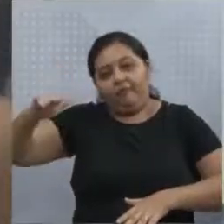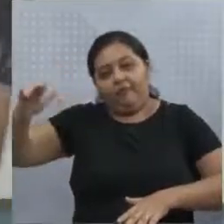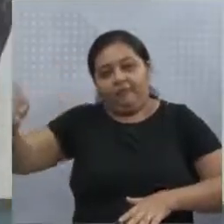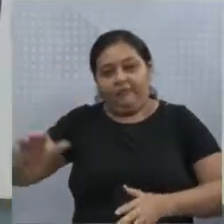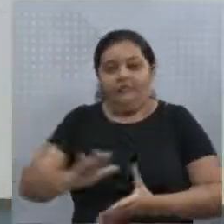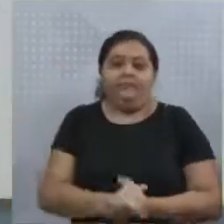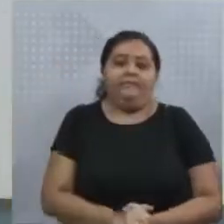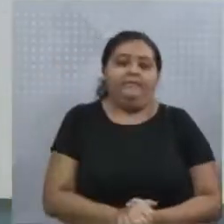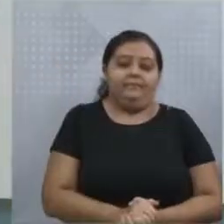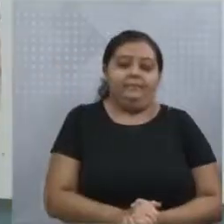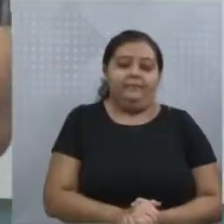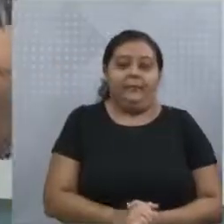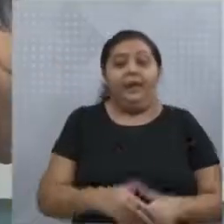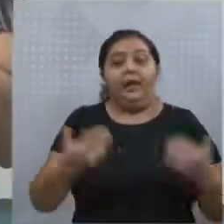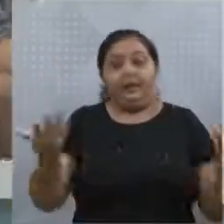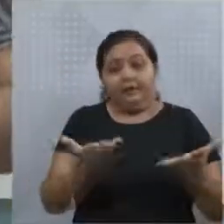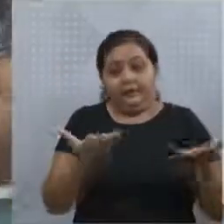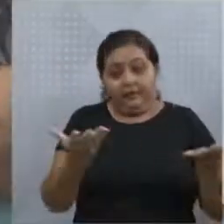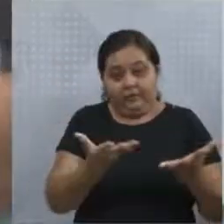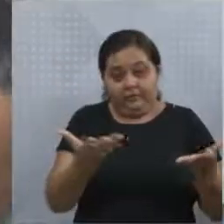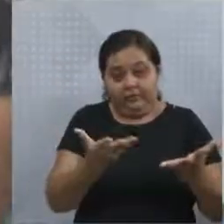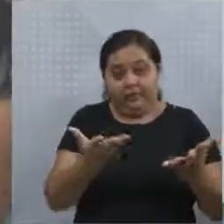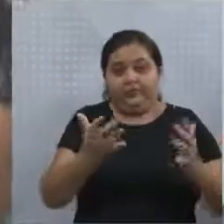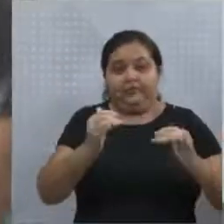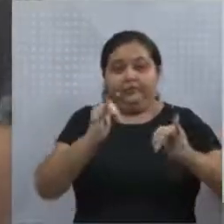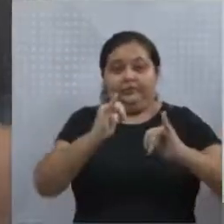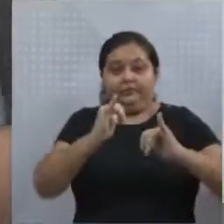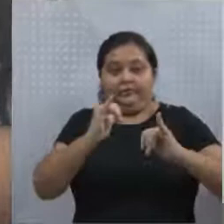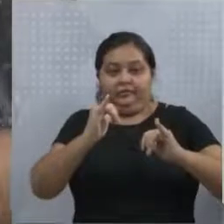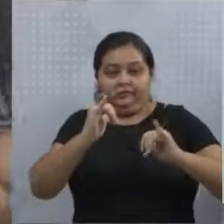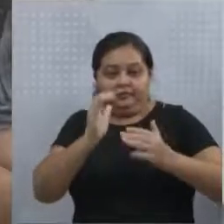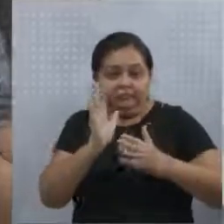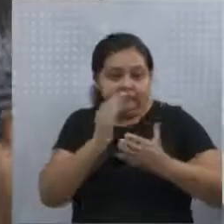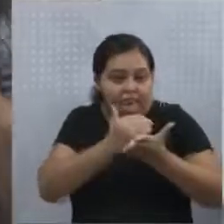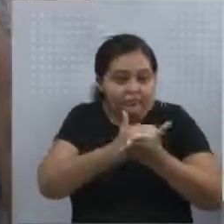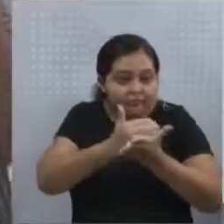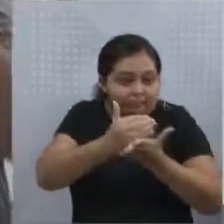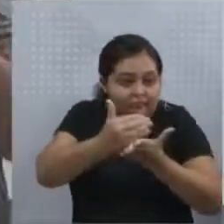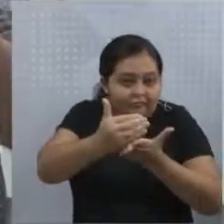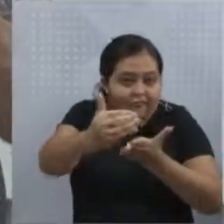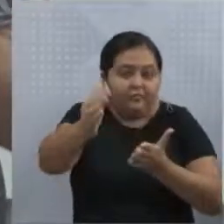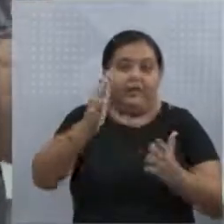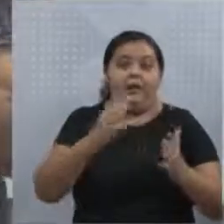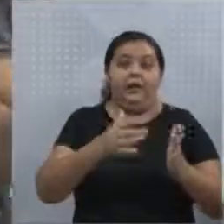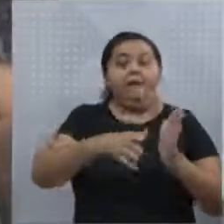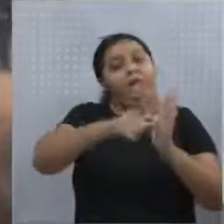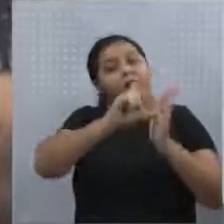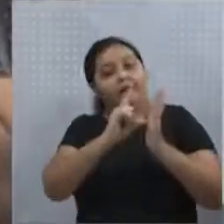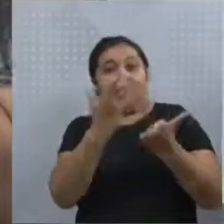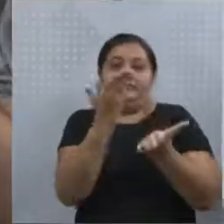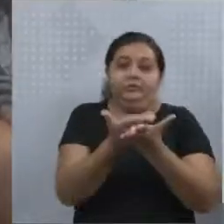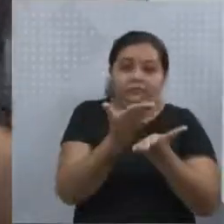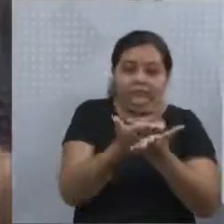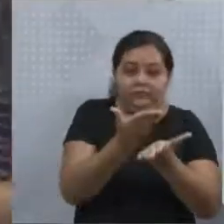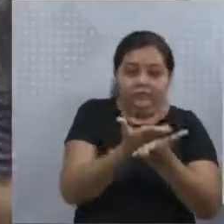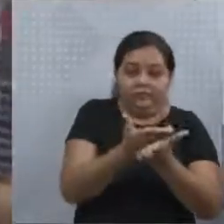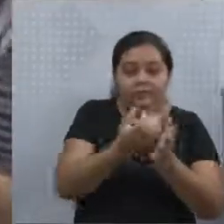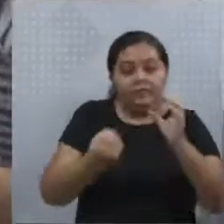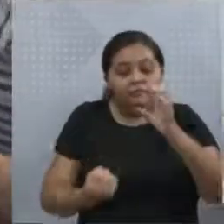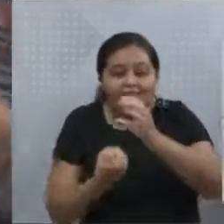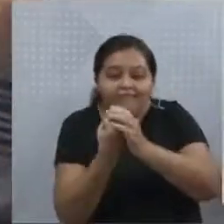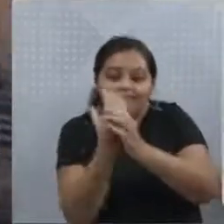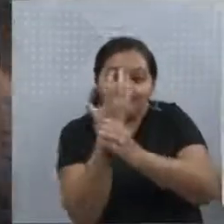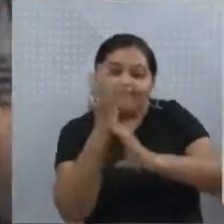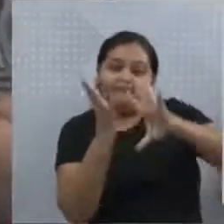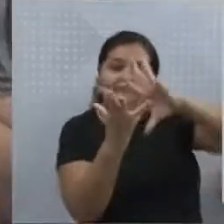alguns aspectos principais aqui para introduzir esse conteúdo. Tá certo? Anteriormente já estudamos a questão da origem